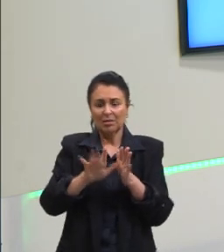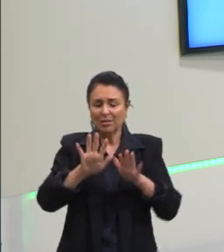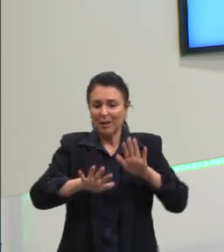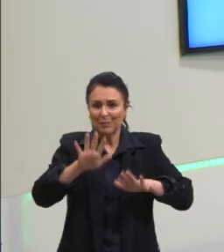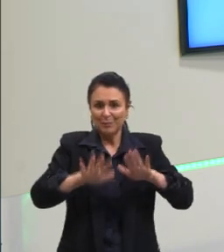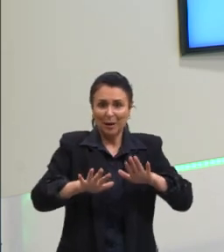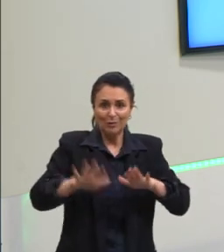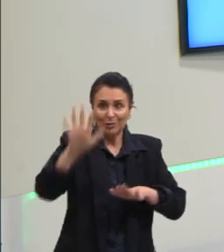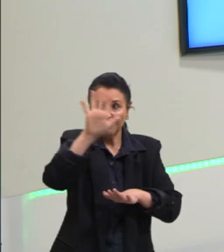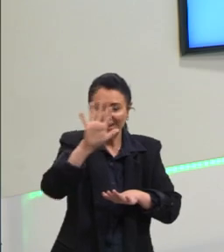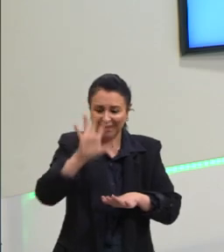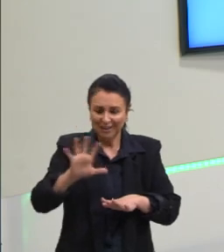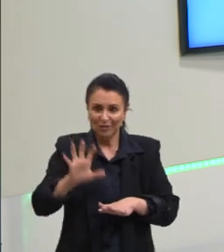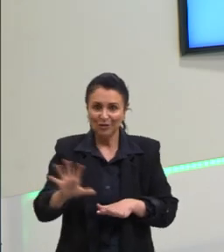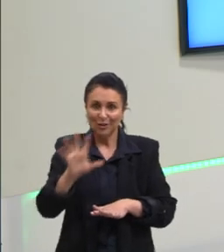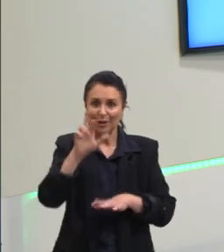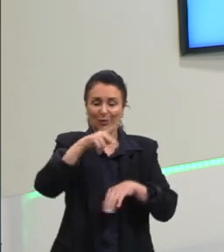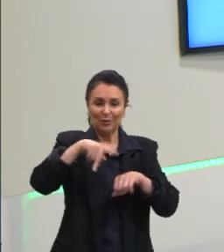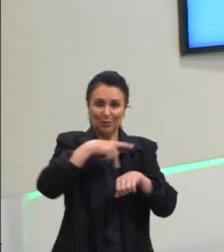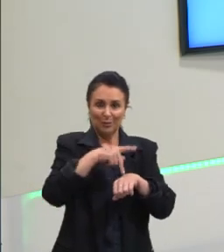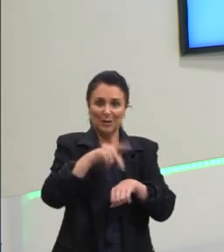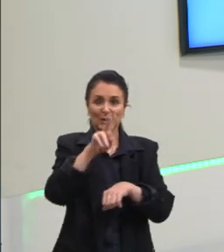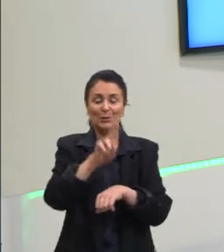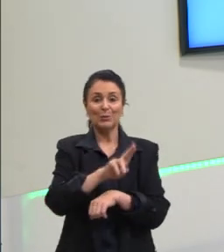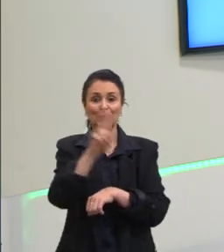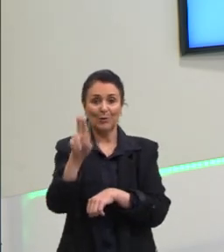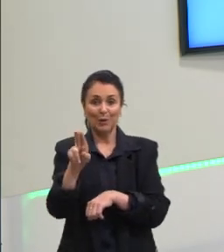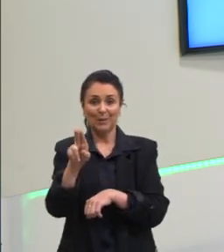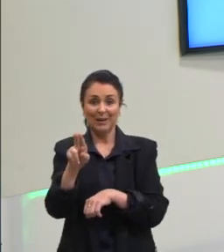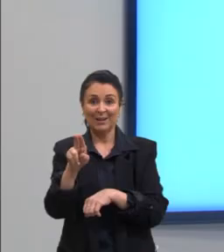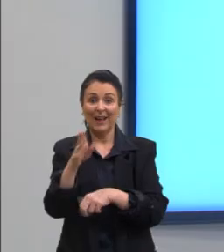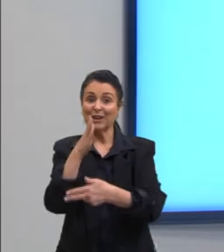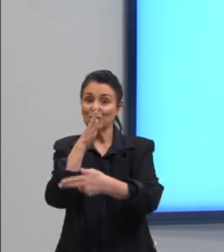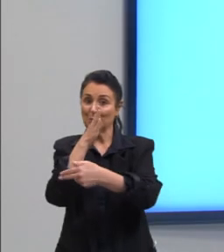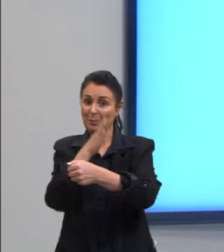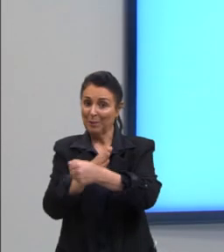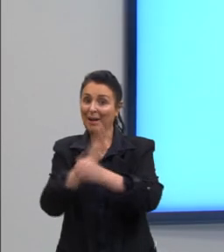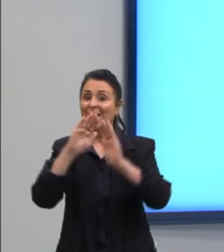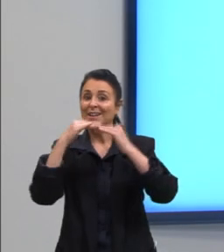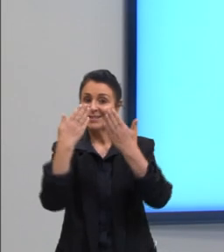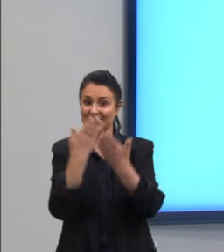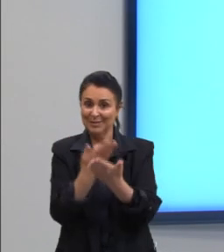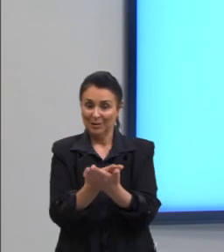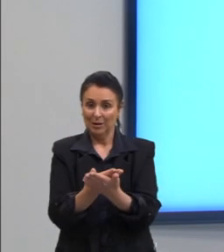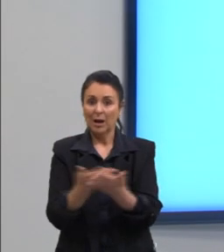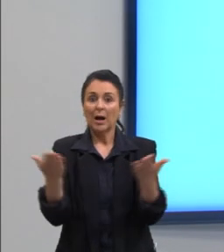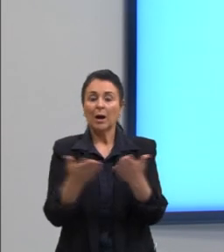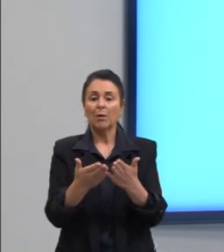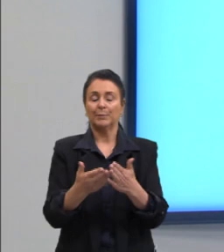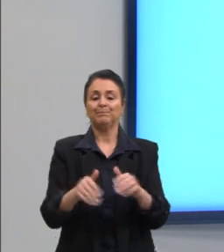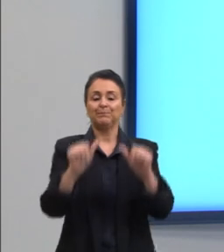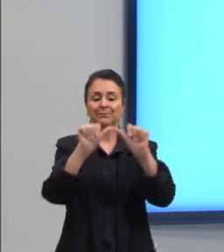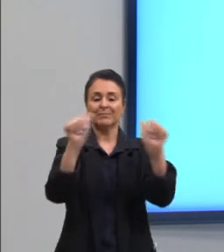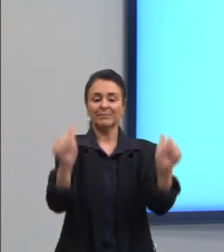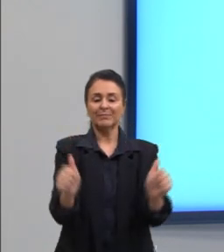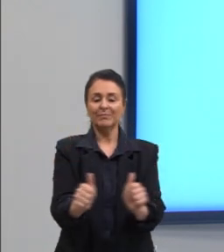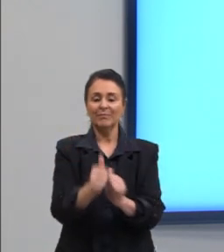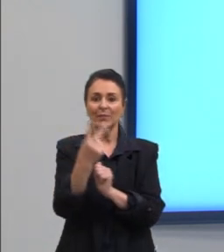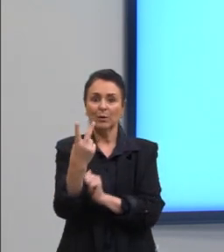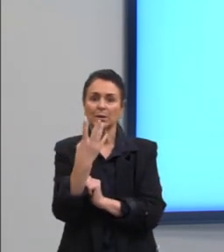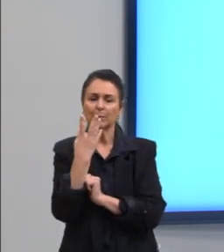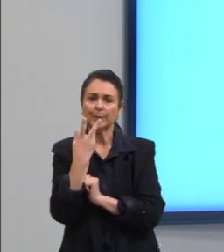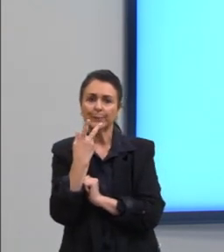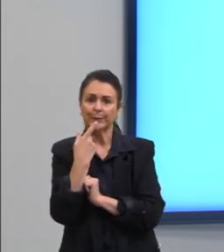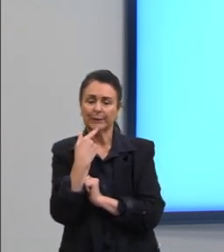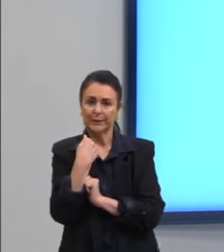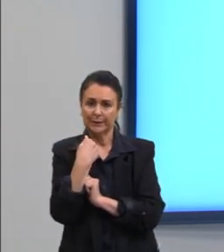nós chamamos, então, de prézinho. Aqui, nós temos a figura 2, certo? Na figura 2, nós temos uma criança, uma